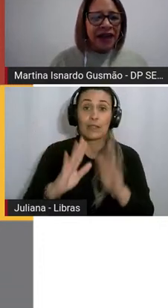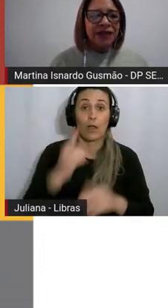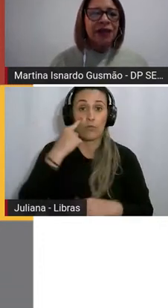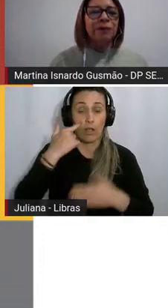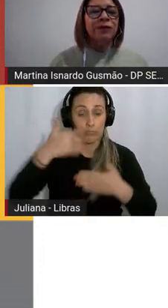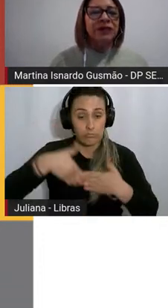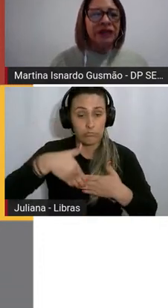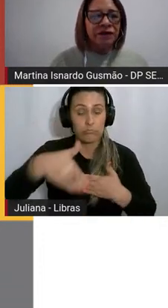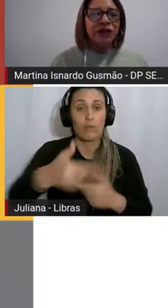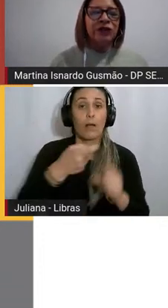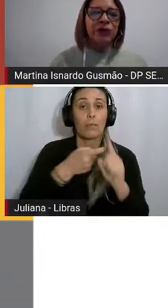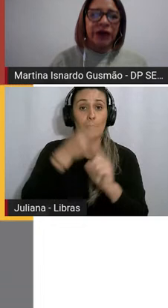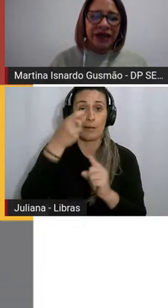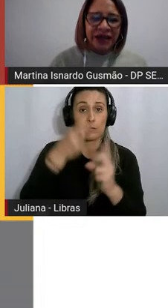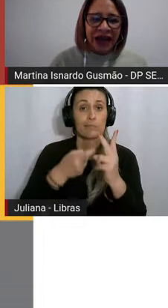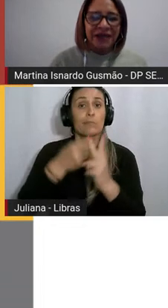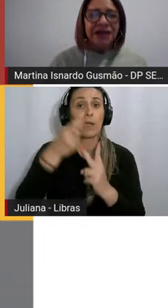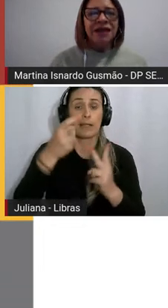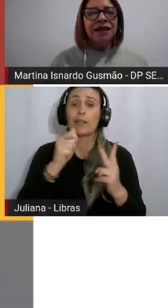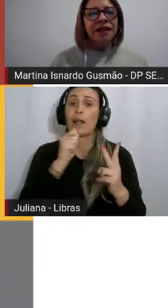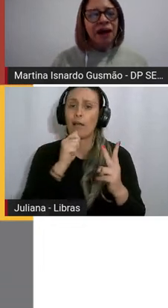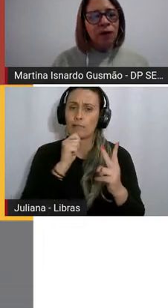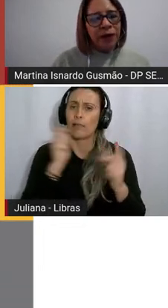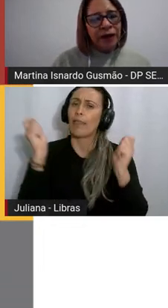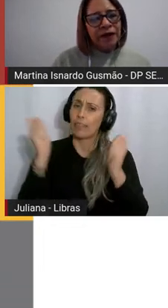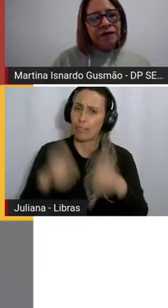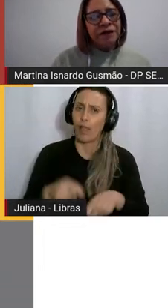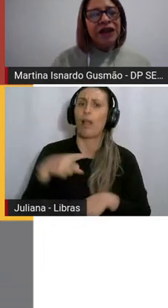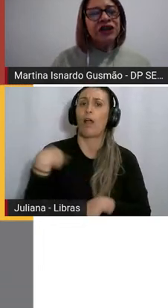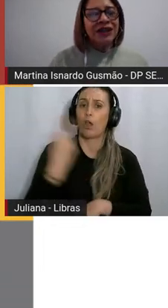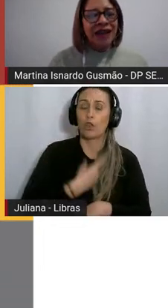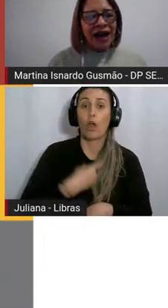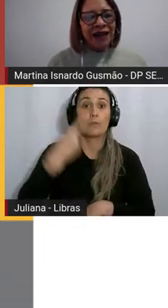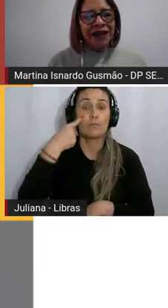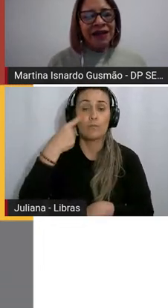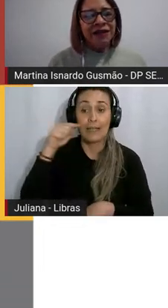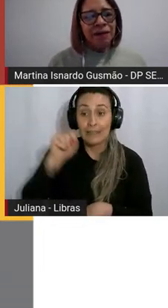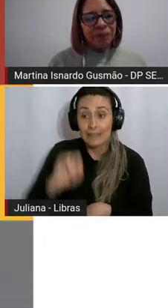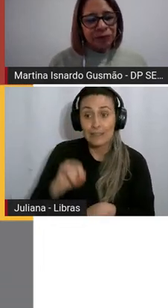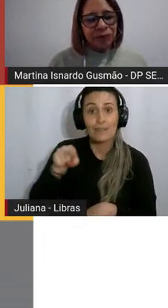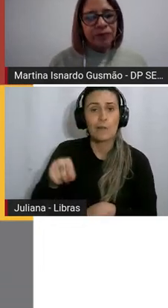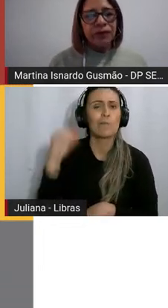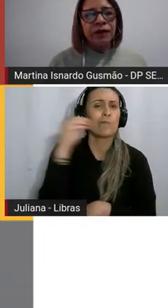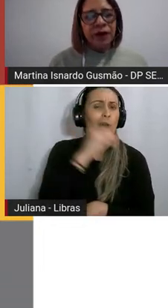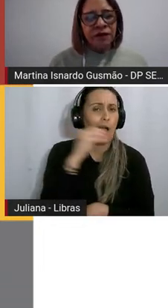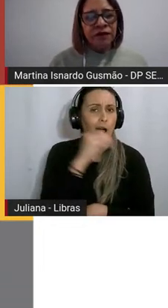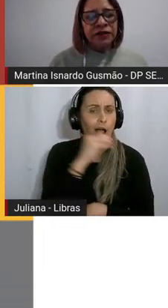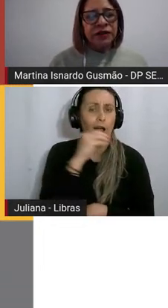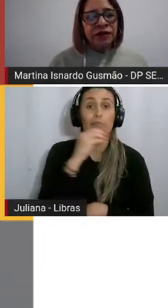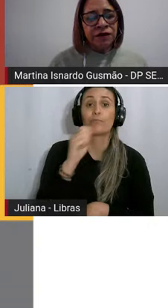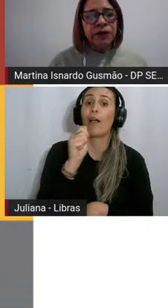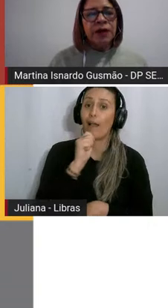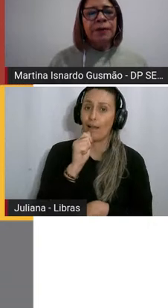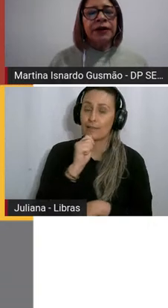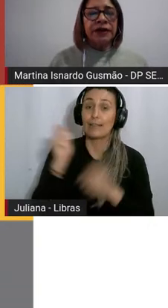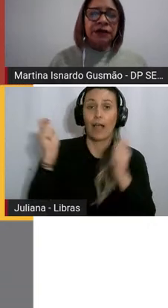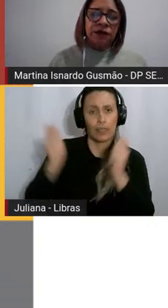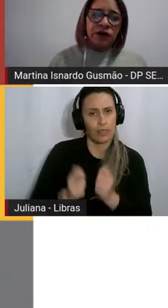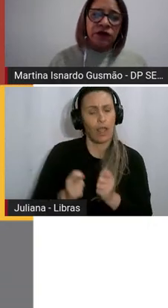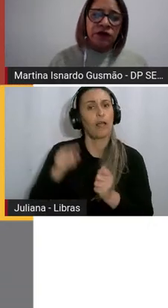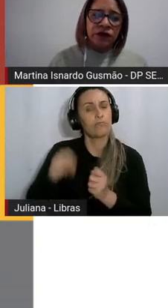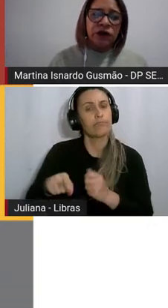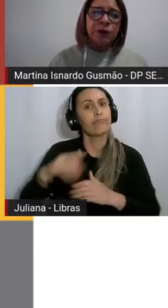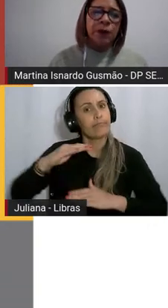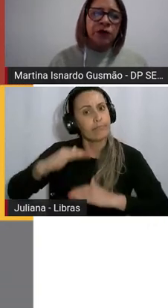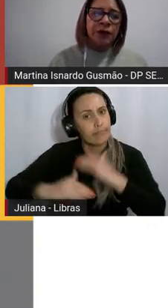trimestre que é possível a gente correr atrás de alguma fragilidade ainda bem visível para que esses